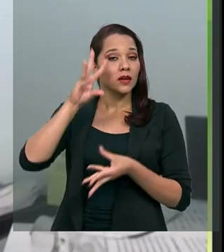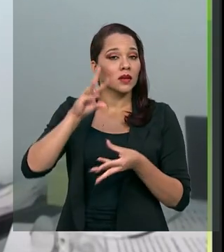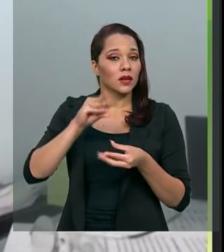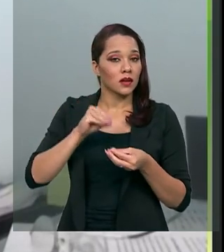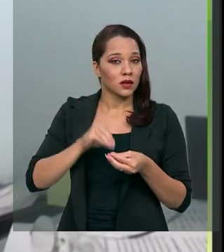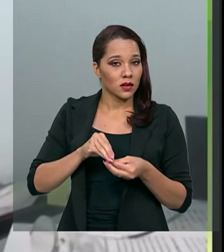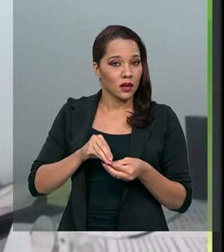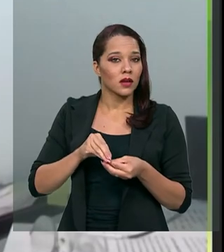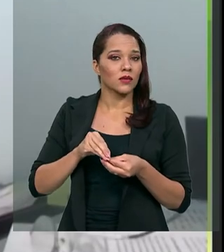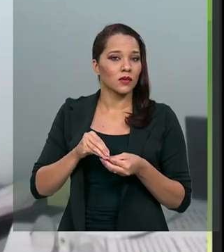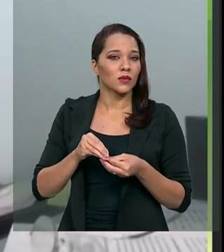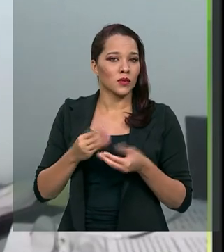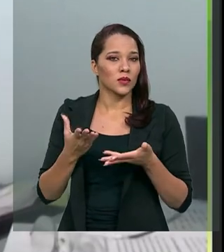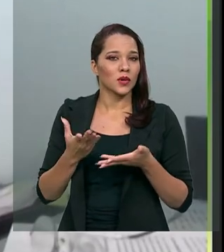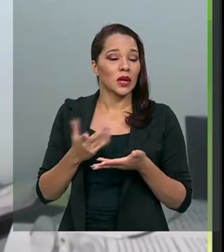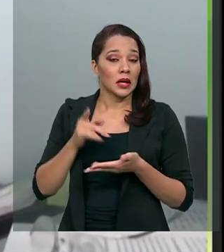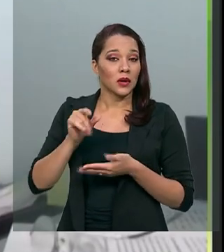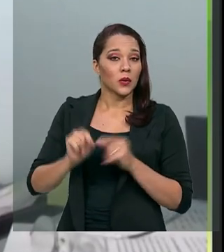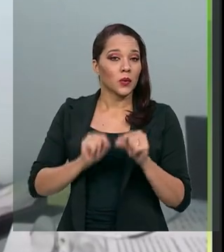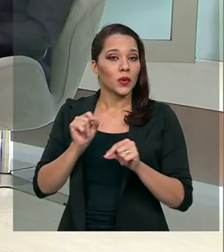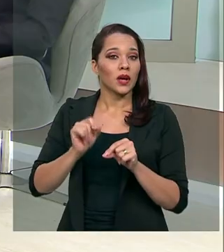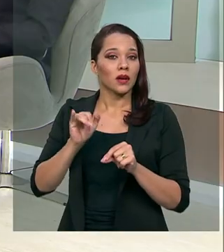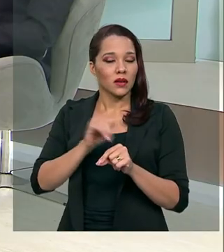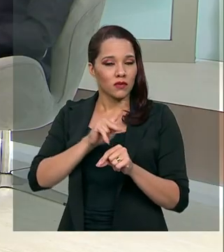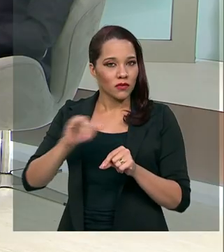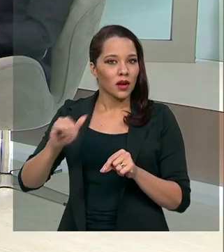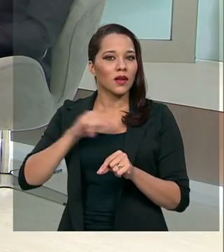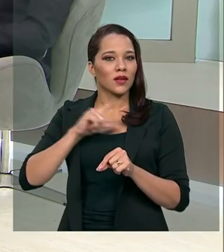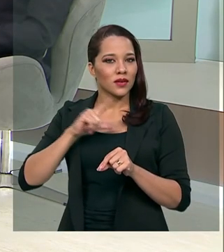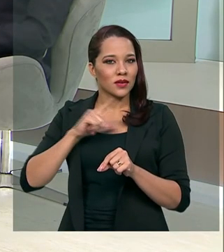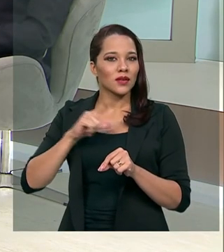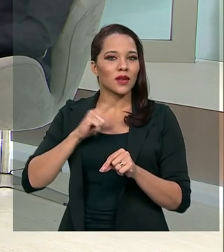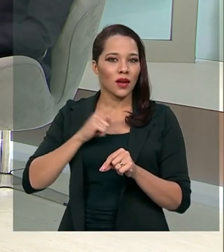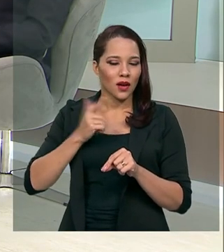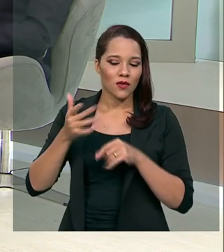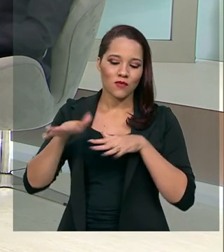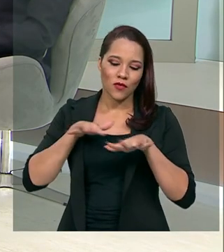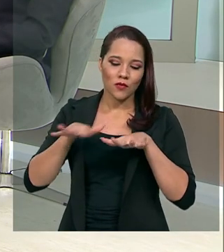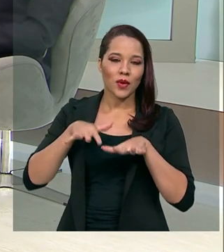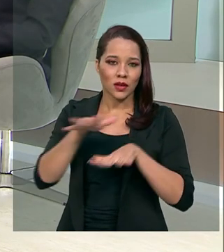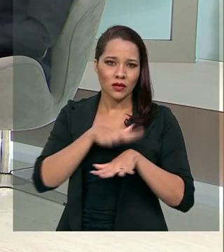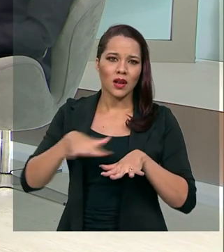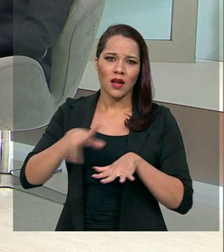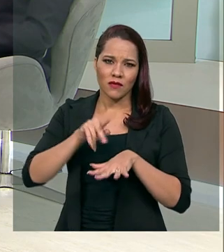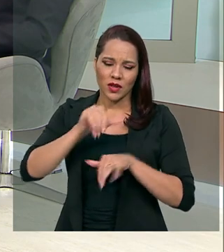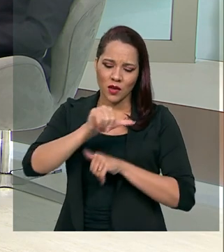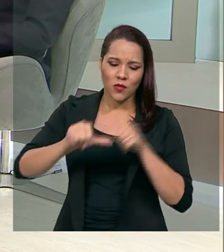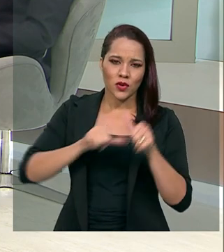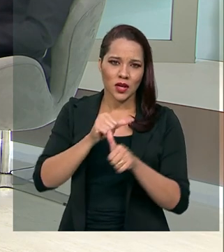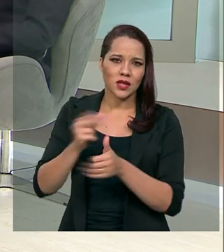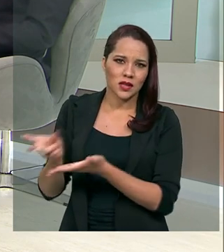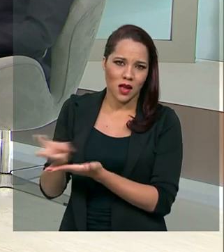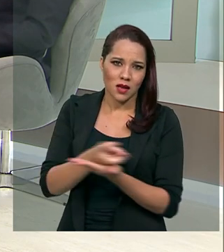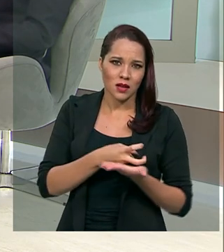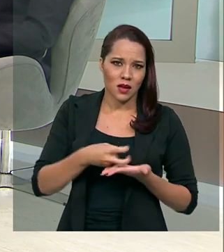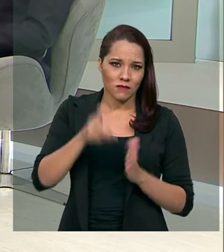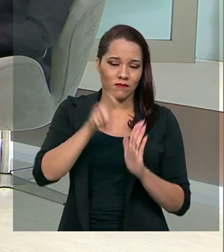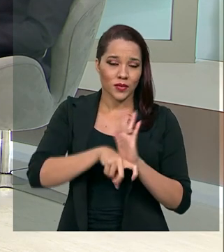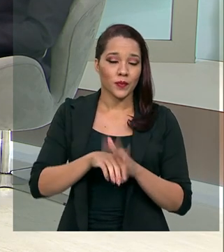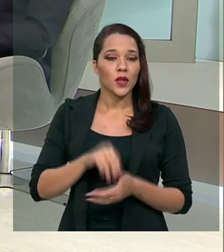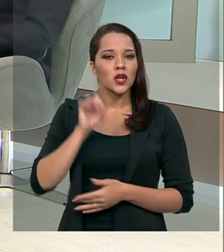salvo o melhor juízo, de que vai haver um aumento na carga tributária. Só para que você tenha uma ideia,